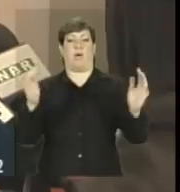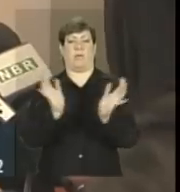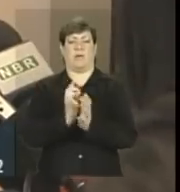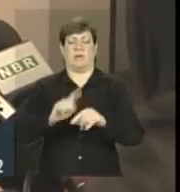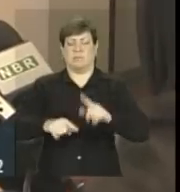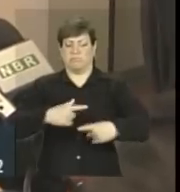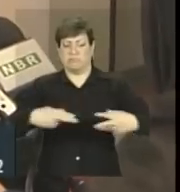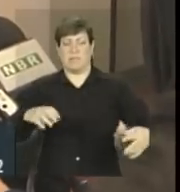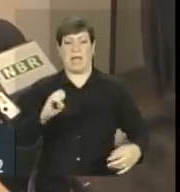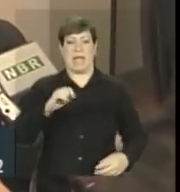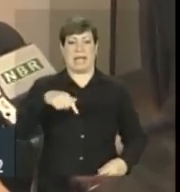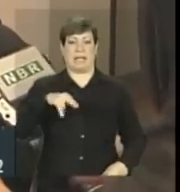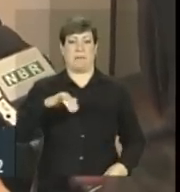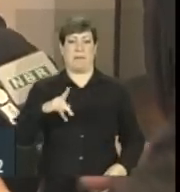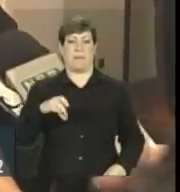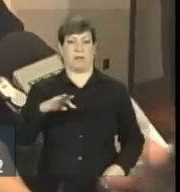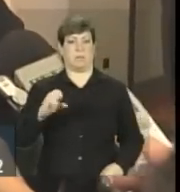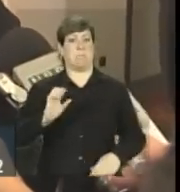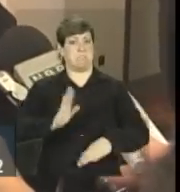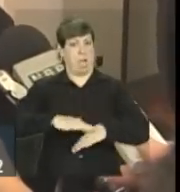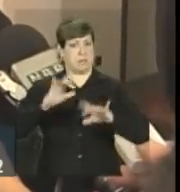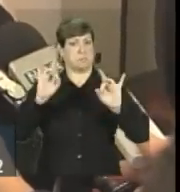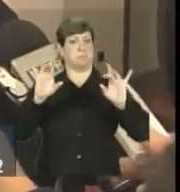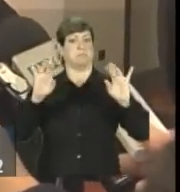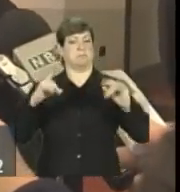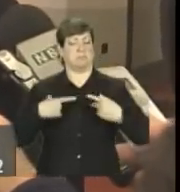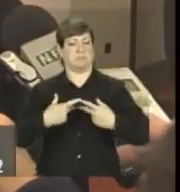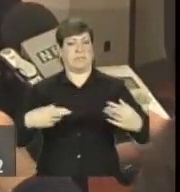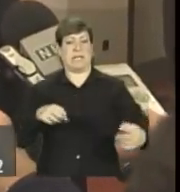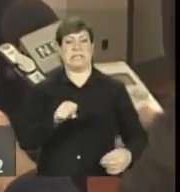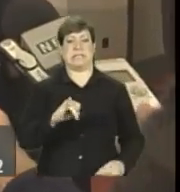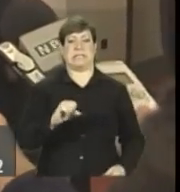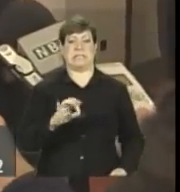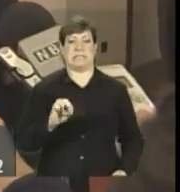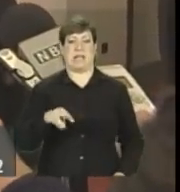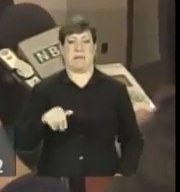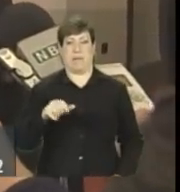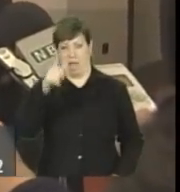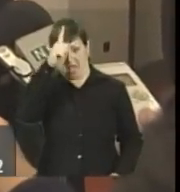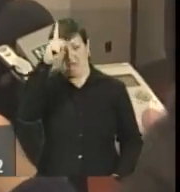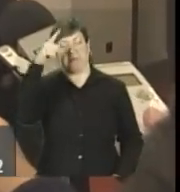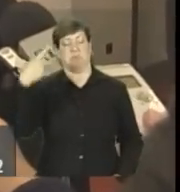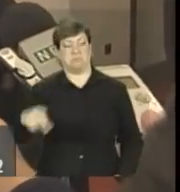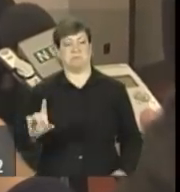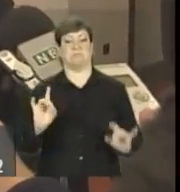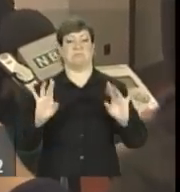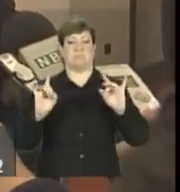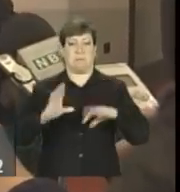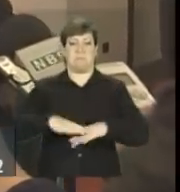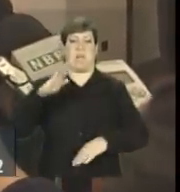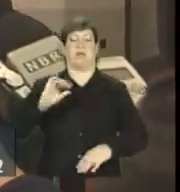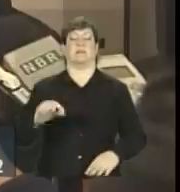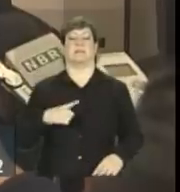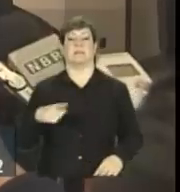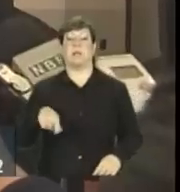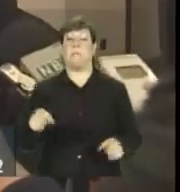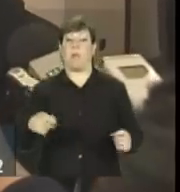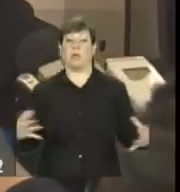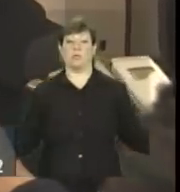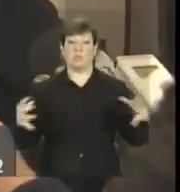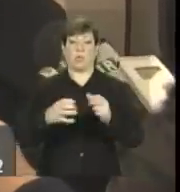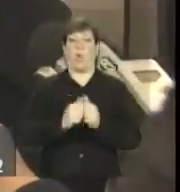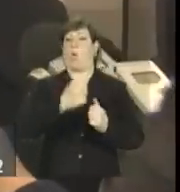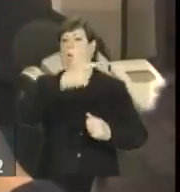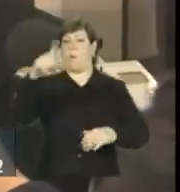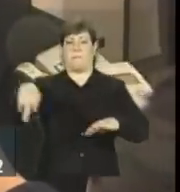equipamentos, na área de sistemas. E isso pode introduzir, junto com os demais países,